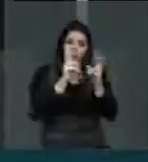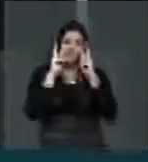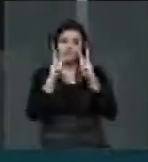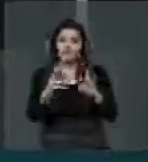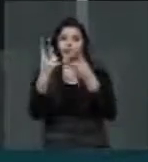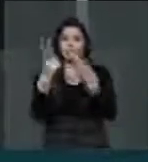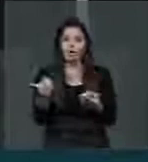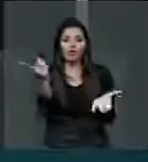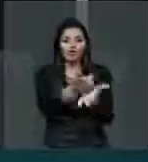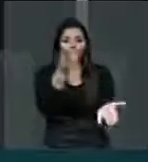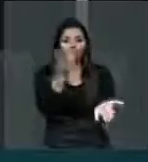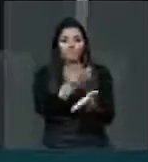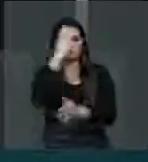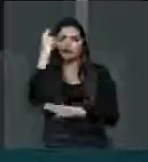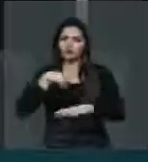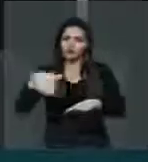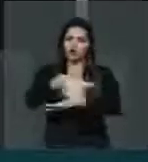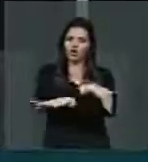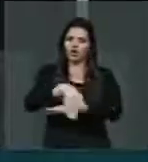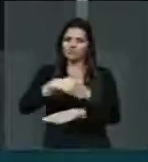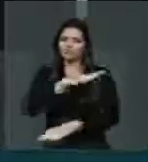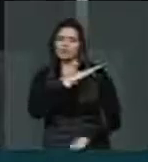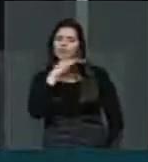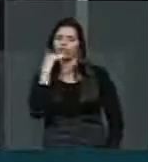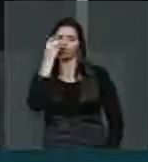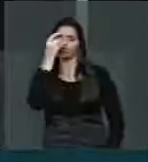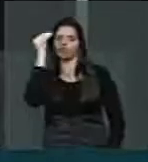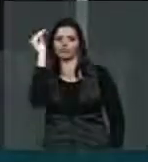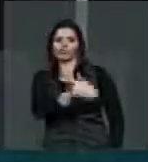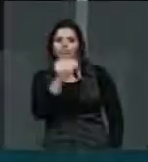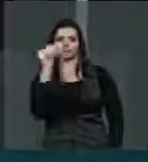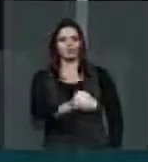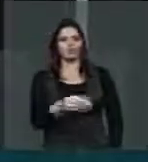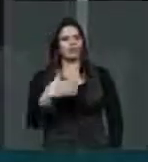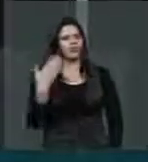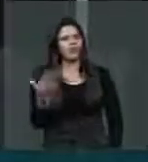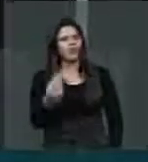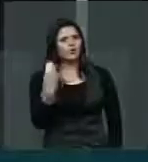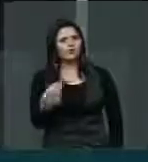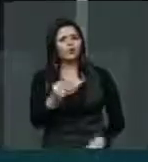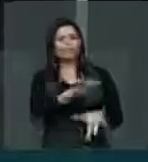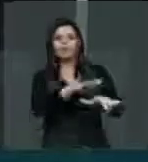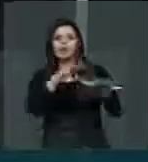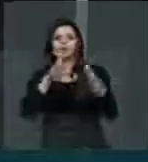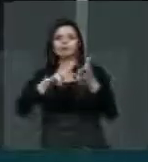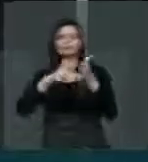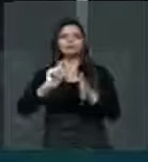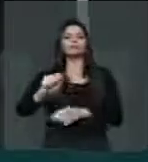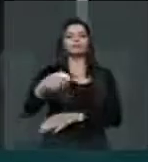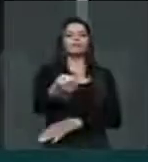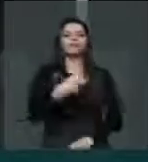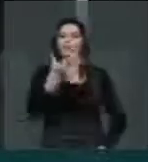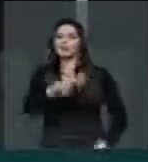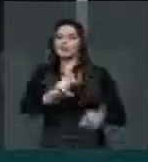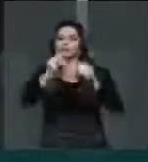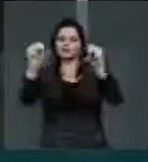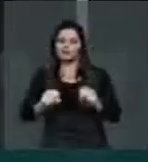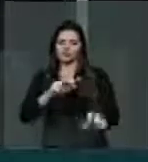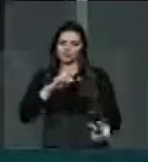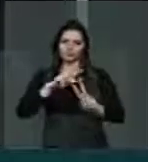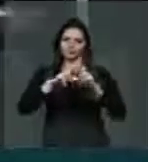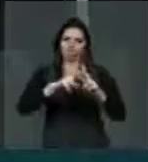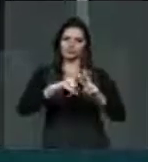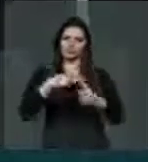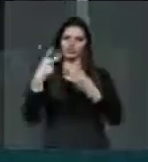Gente nos corredores morrendo a míngua. Essas manifestações querem dizer que não querem mais um sistema carcerário